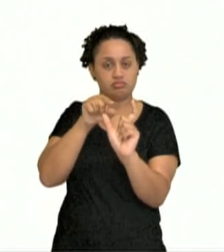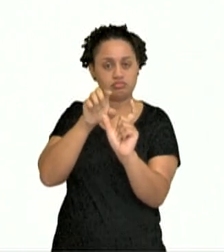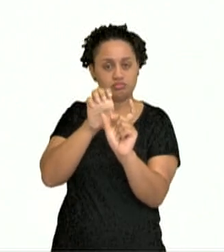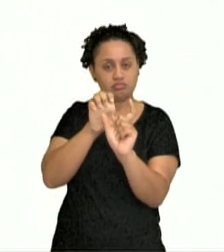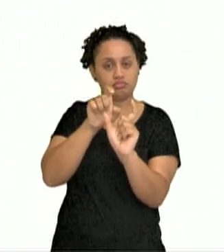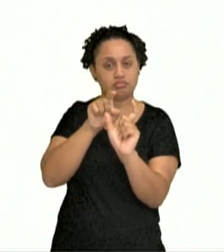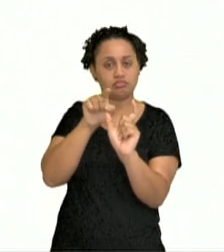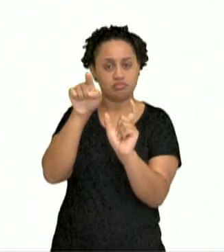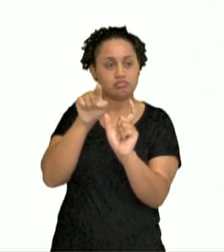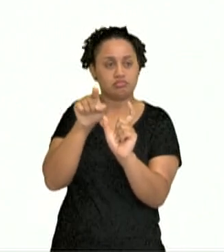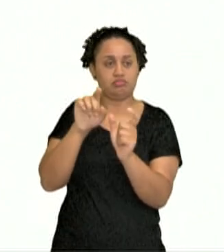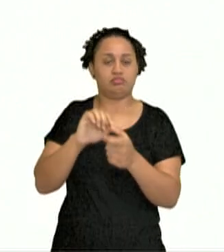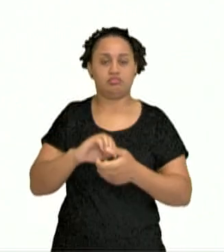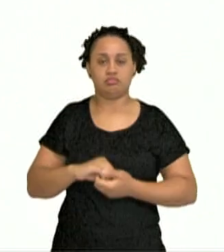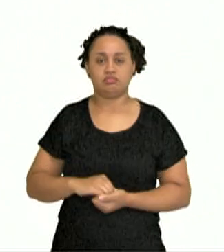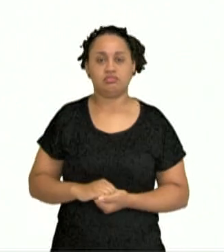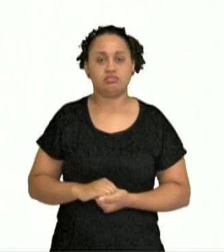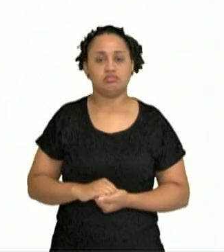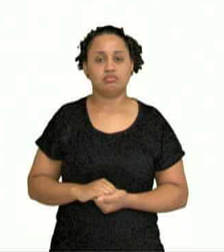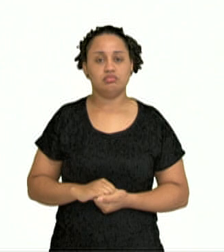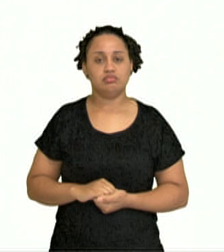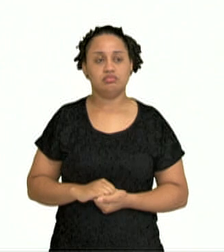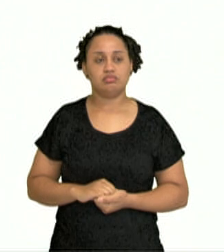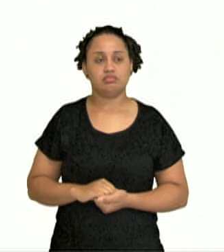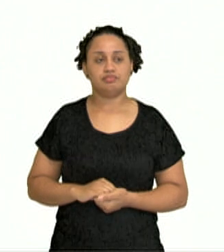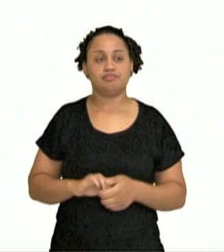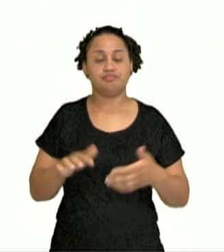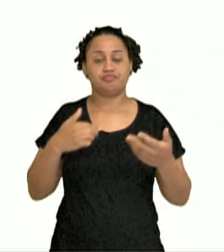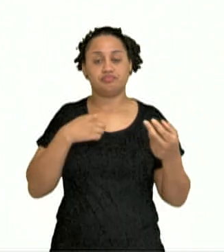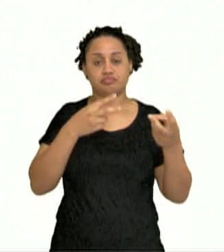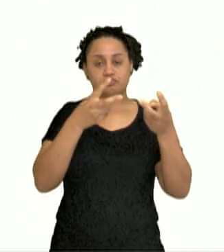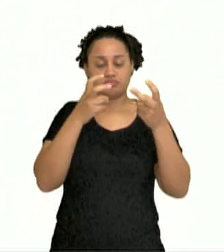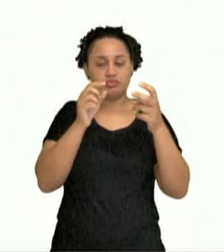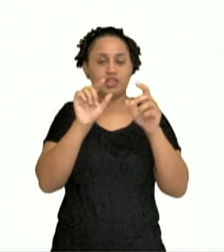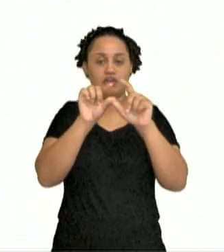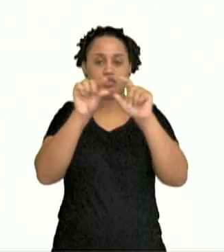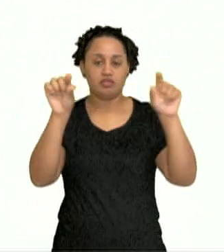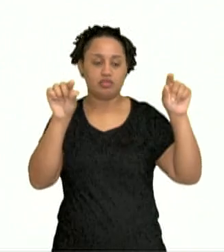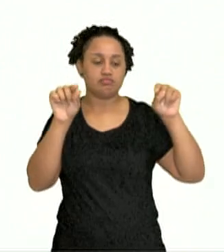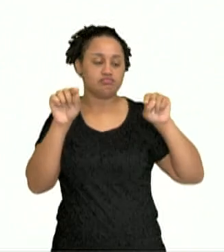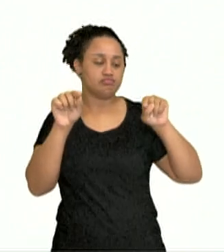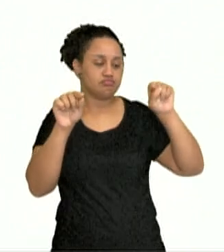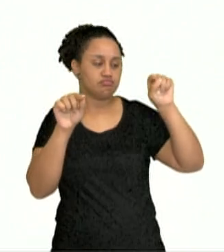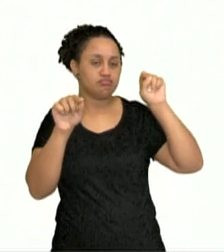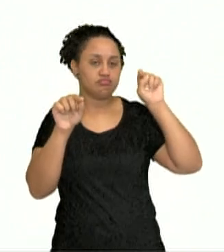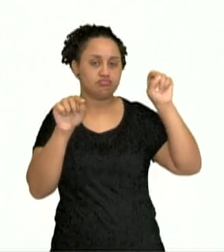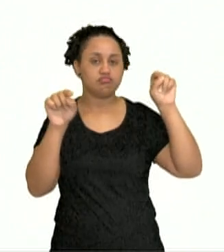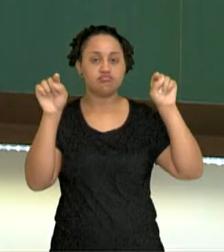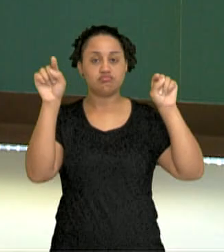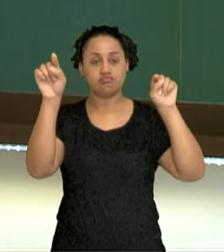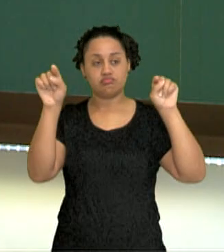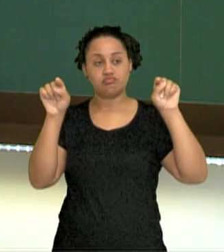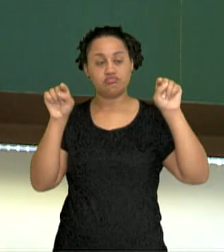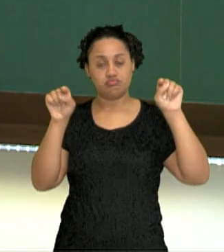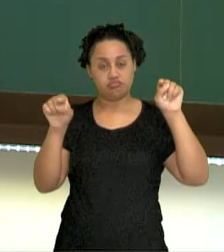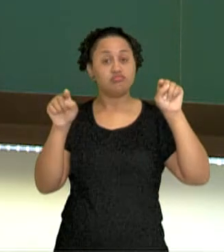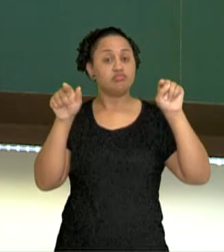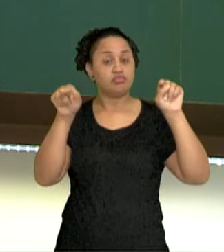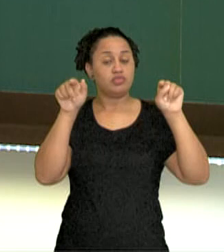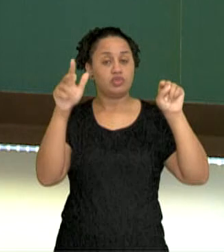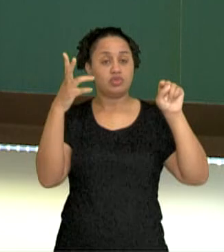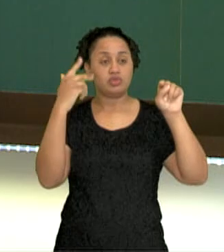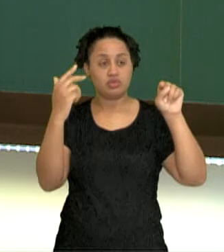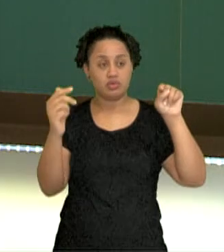Que é as que me dá, às vezes. Olha lá no comecinho, então, ponto de exclamação invertido e, no final,